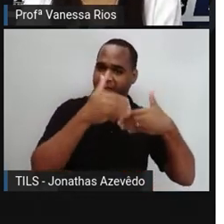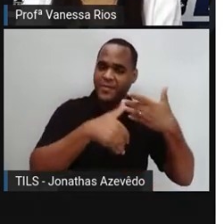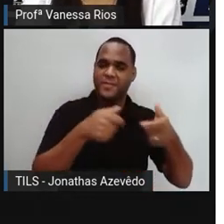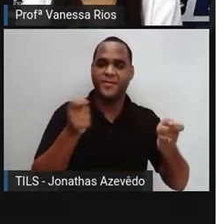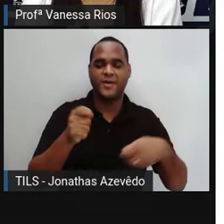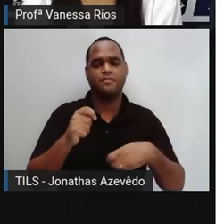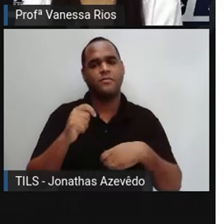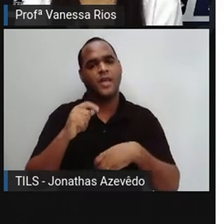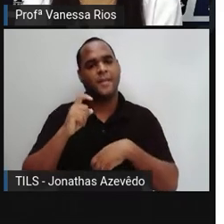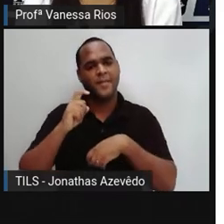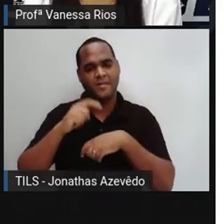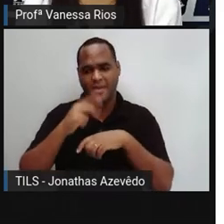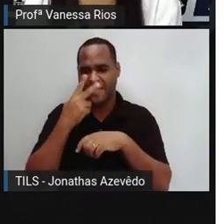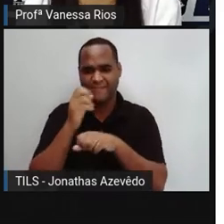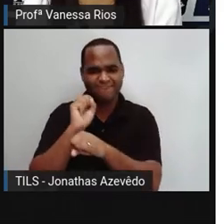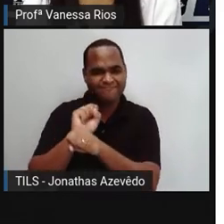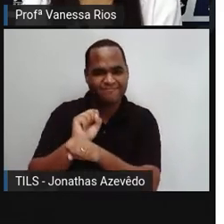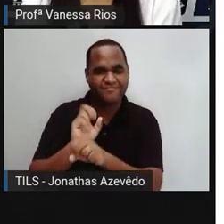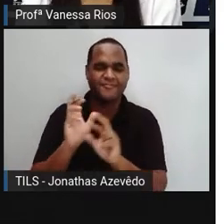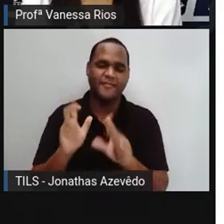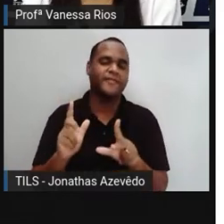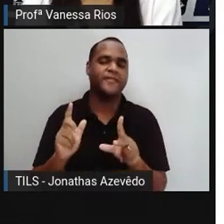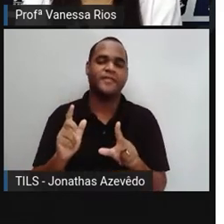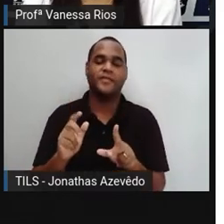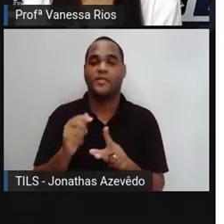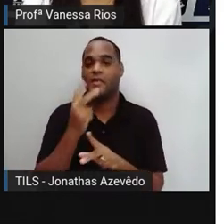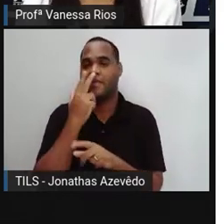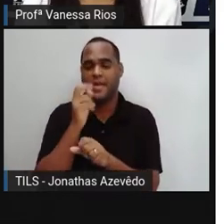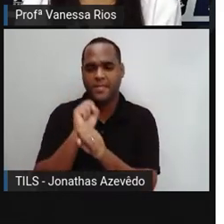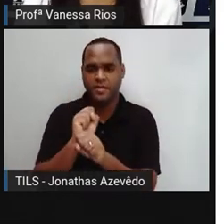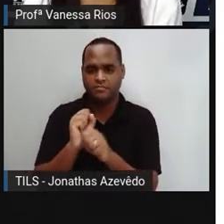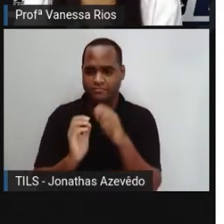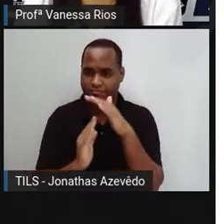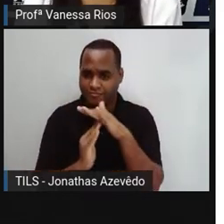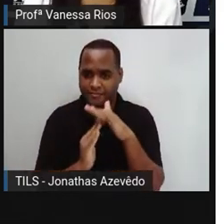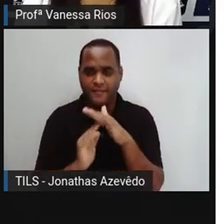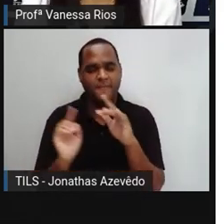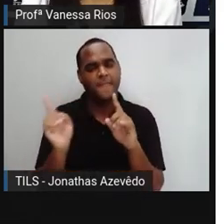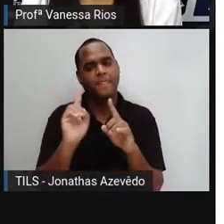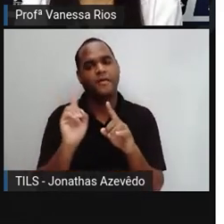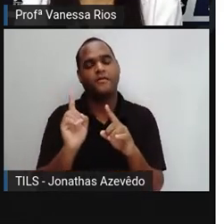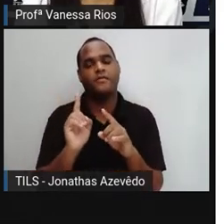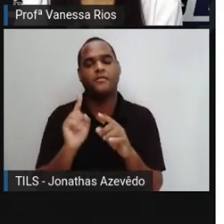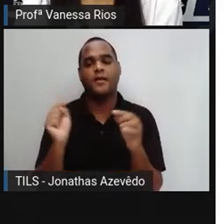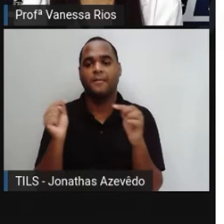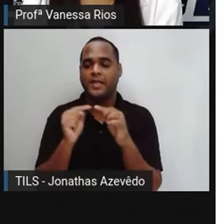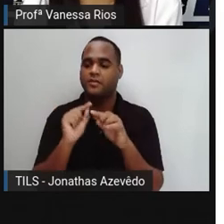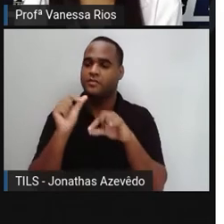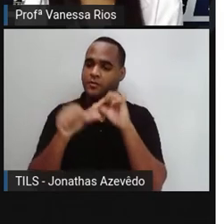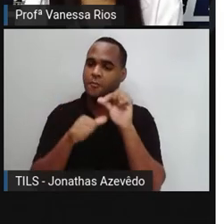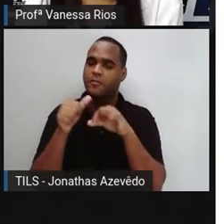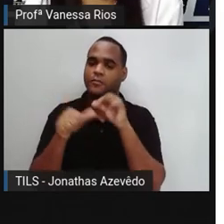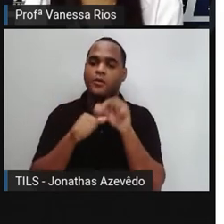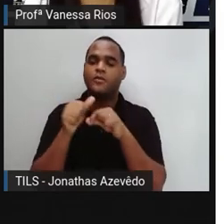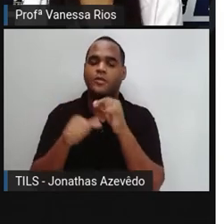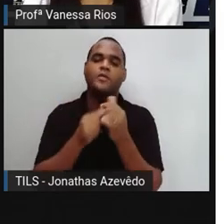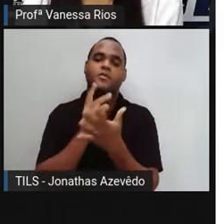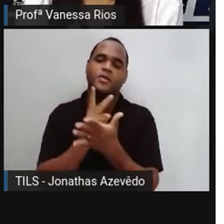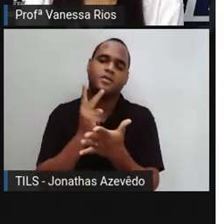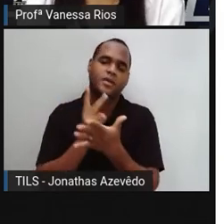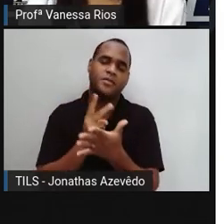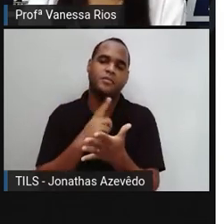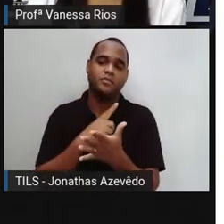tempo, não é algo parado, não é? Não é algo aí estagnado, que é sempre sem mudança o tempo inteiro.